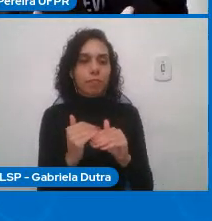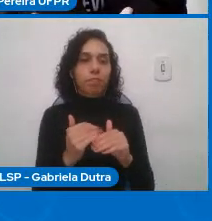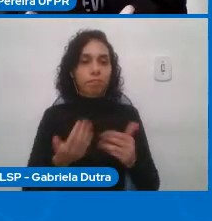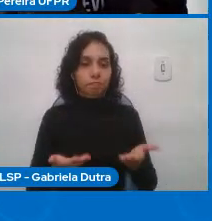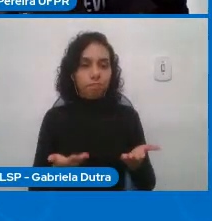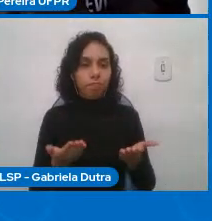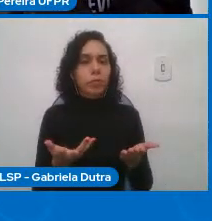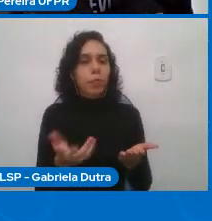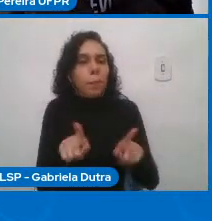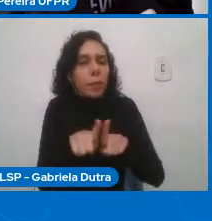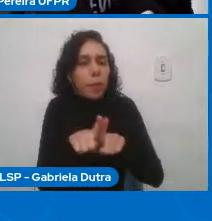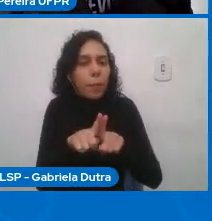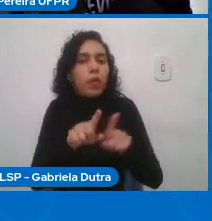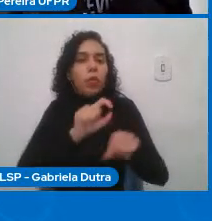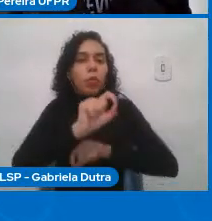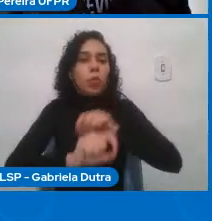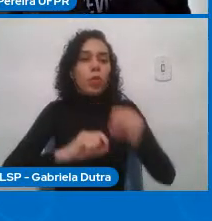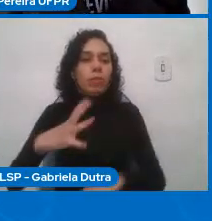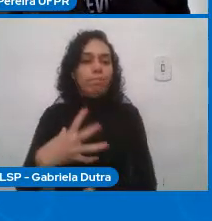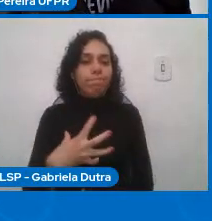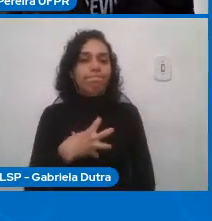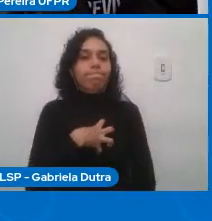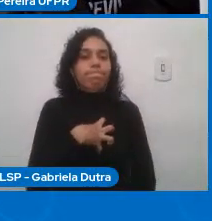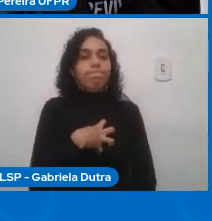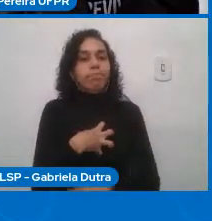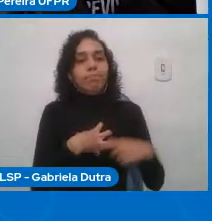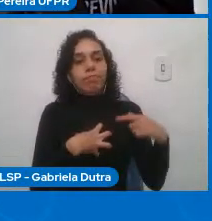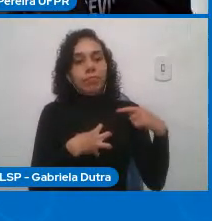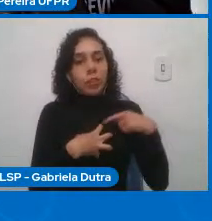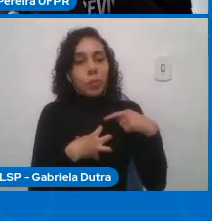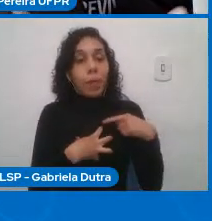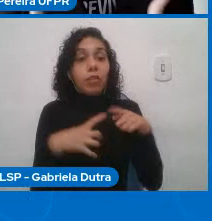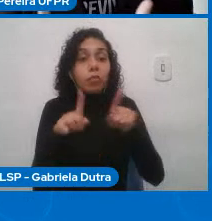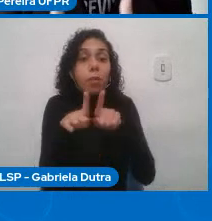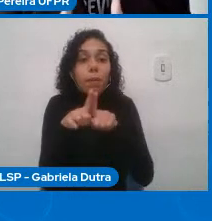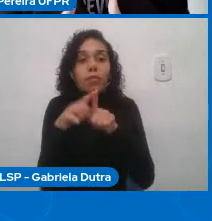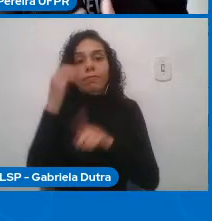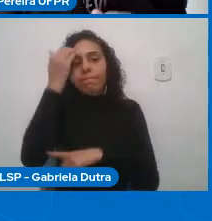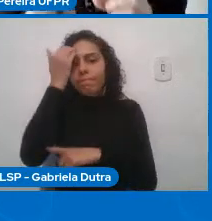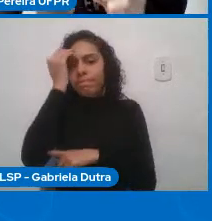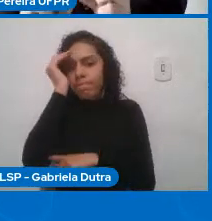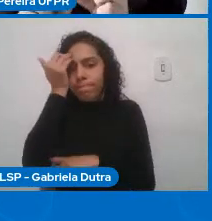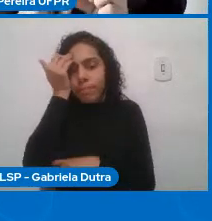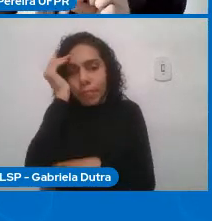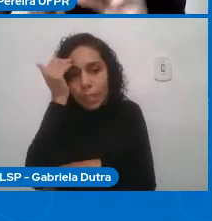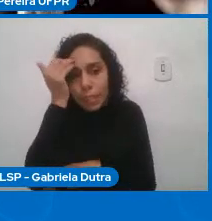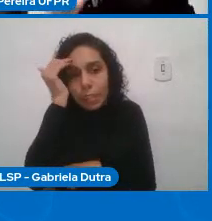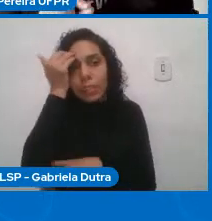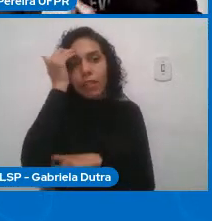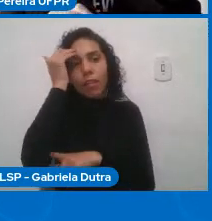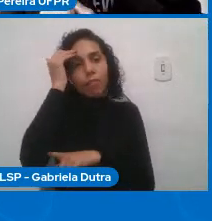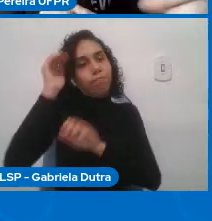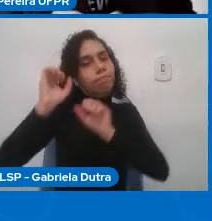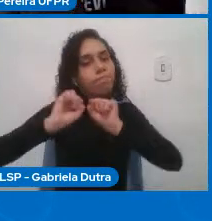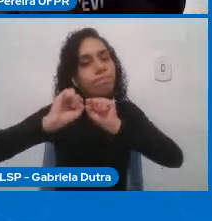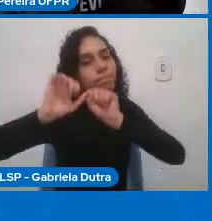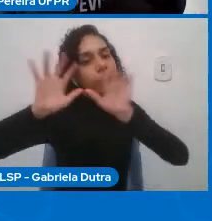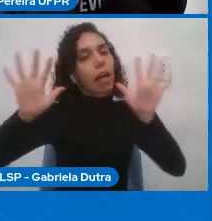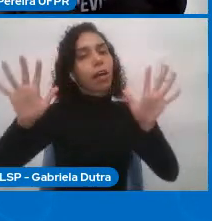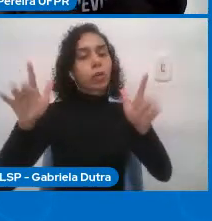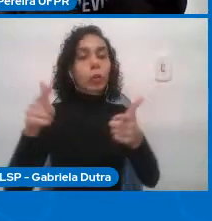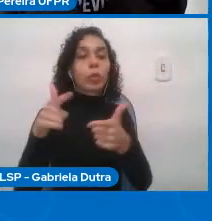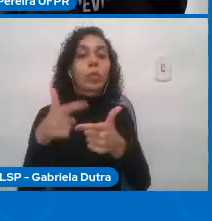sentimento muito esse entendimento exercita esse entendimento dos problemas